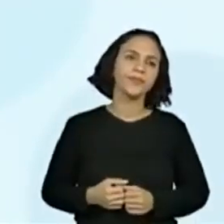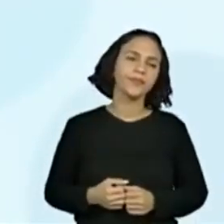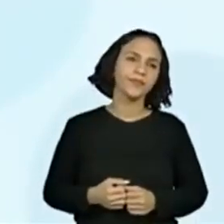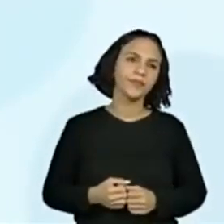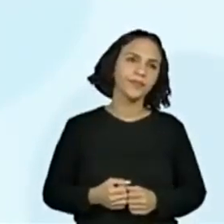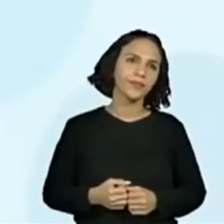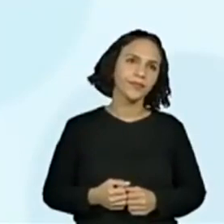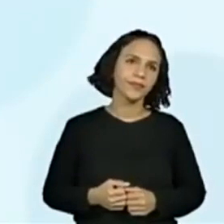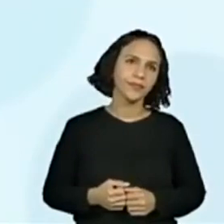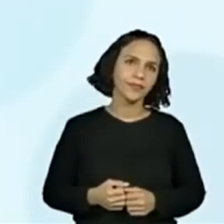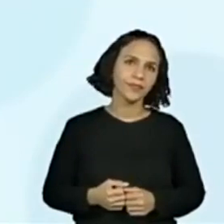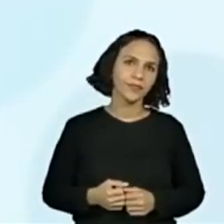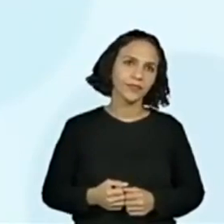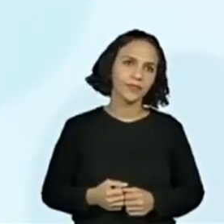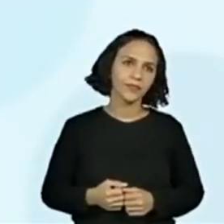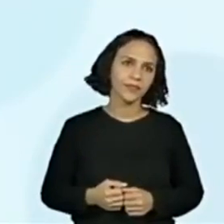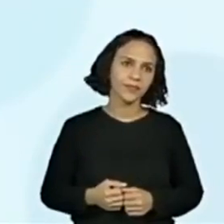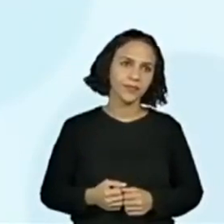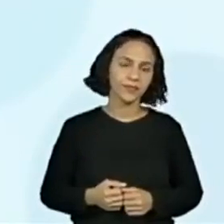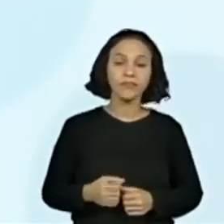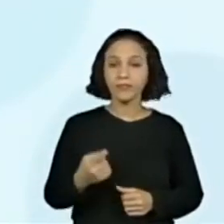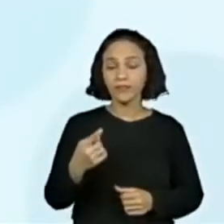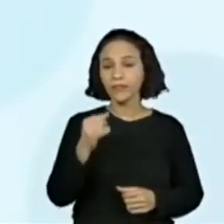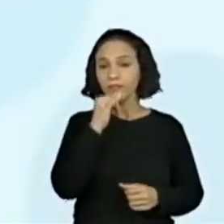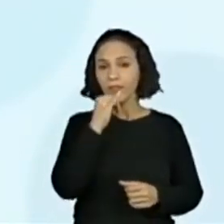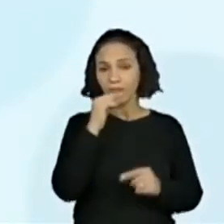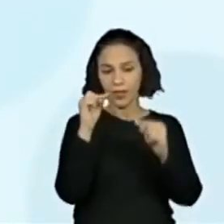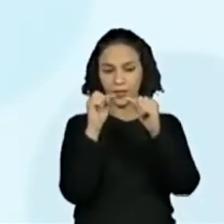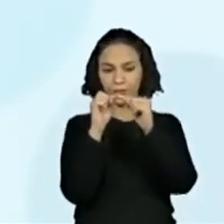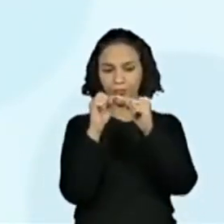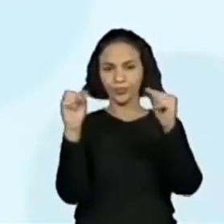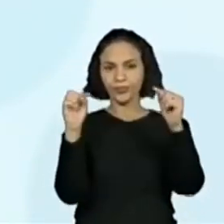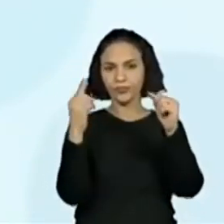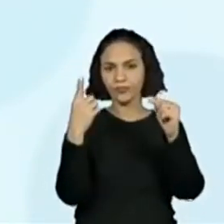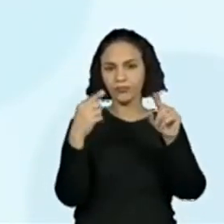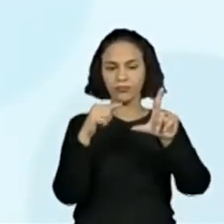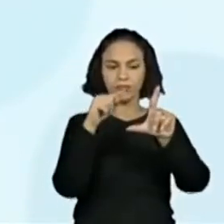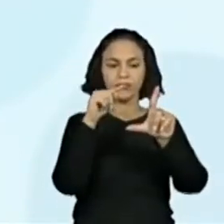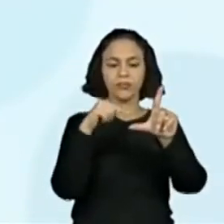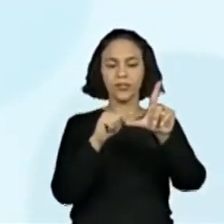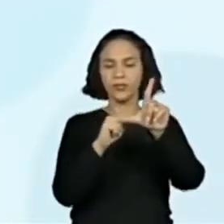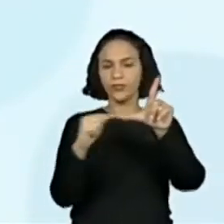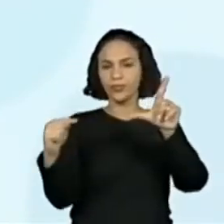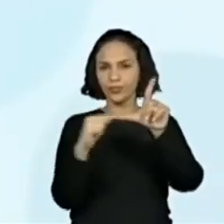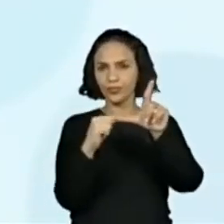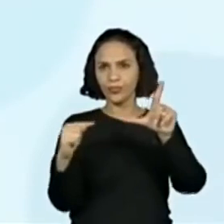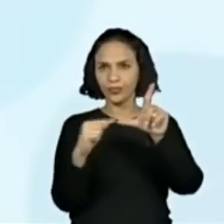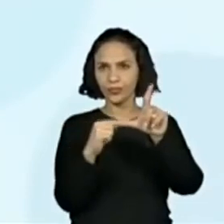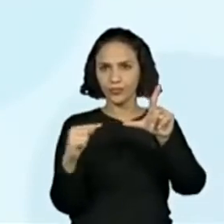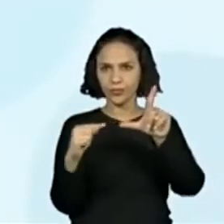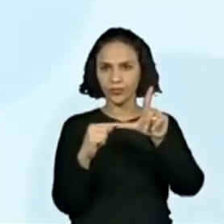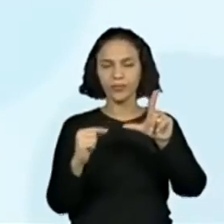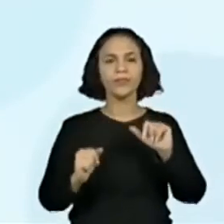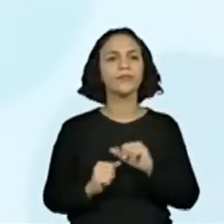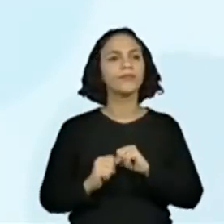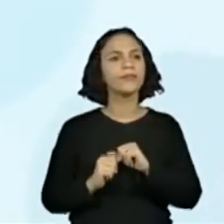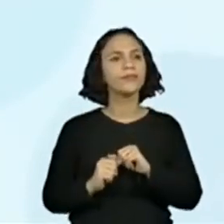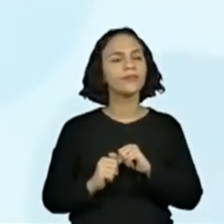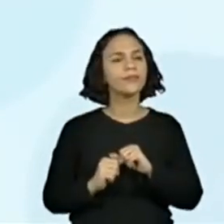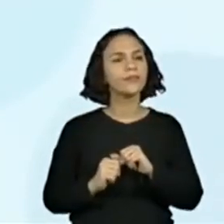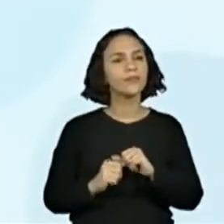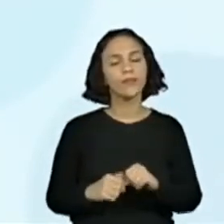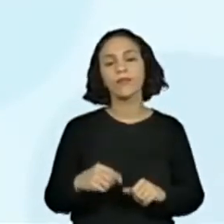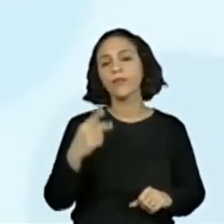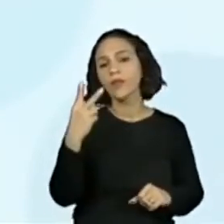vezes 2, que foi um dos lados do livro. Então, vamos lá. 2 vezes 4, 8. E